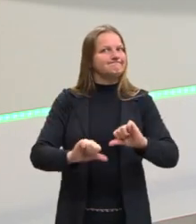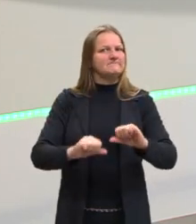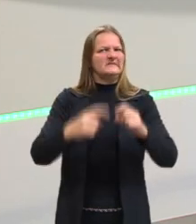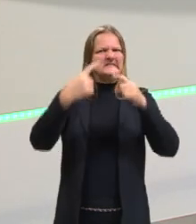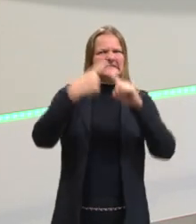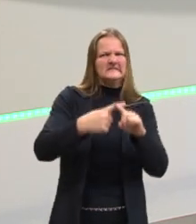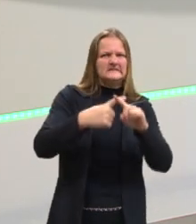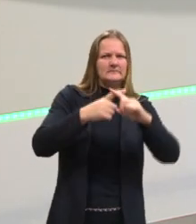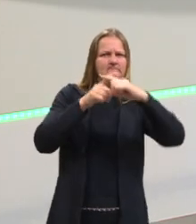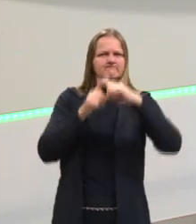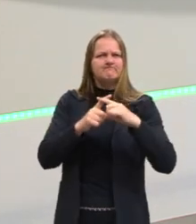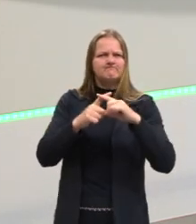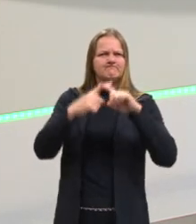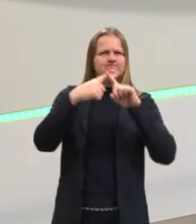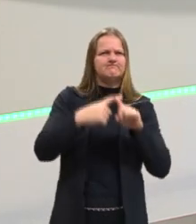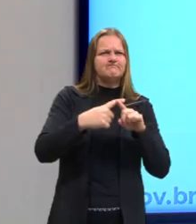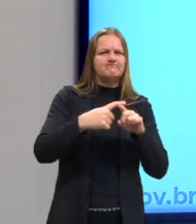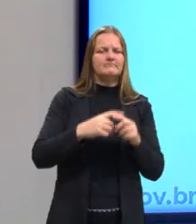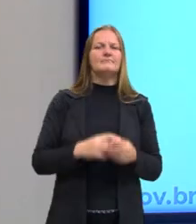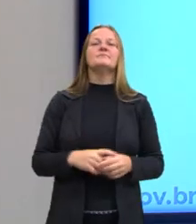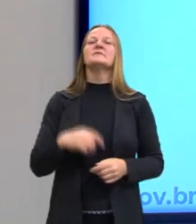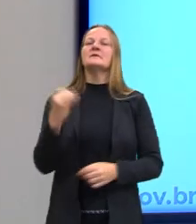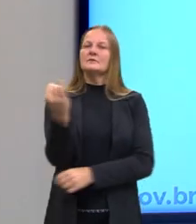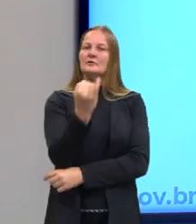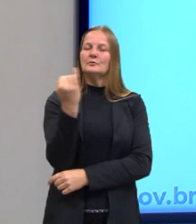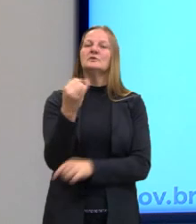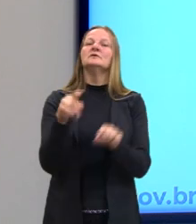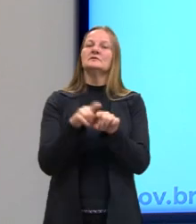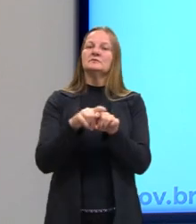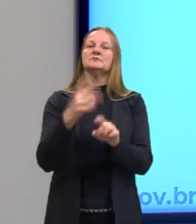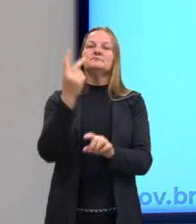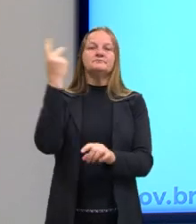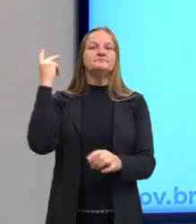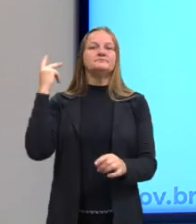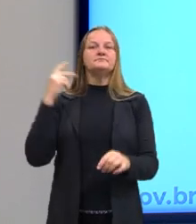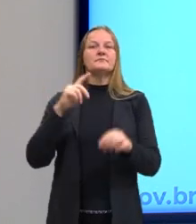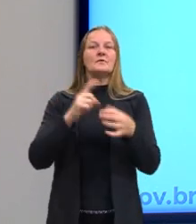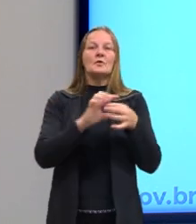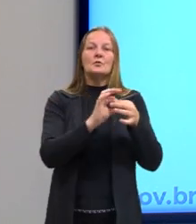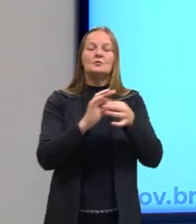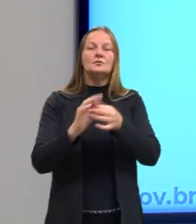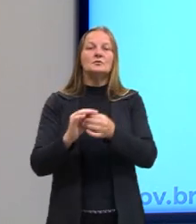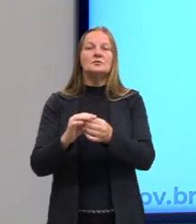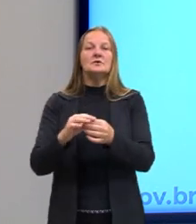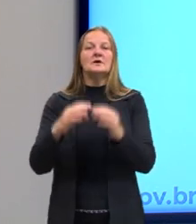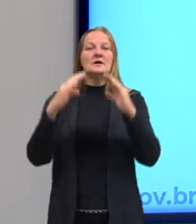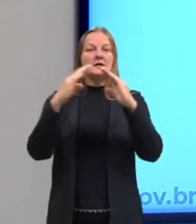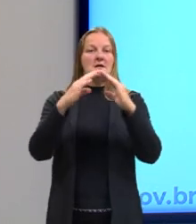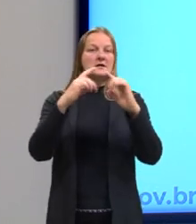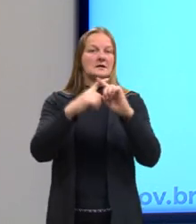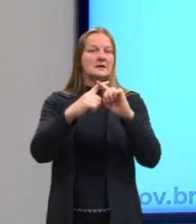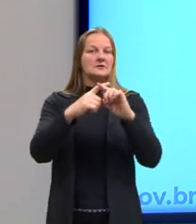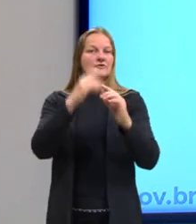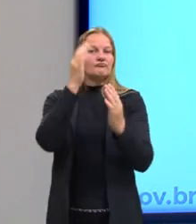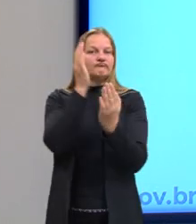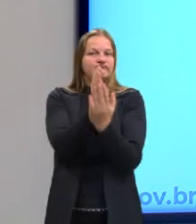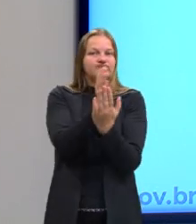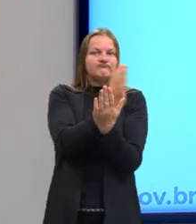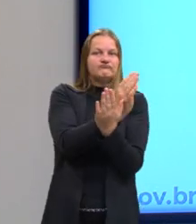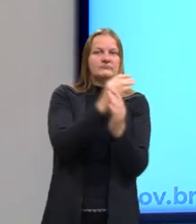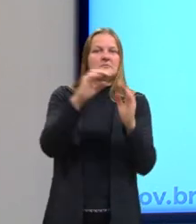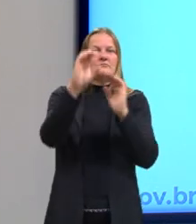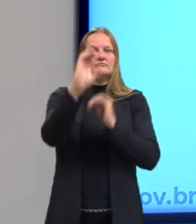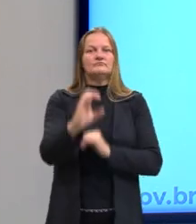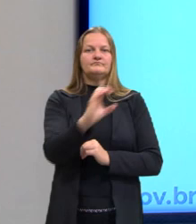tá? Outra coisa importante que estava acontecendo na época é a ruptura da igreja. A igreja, a igreja